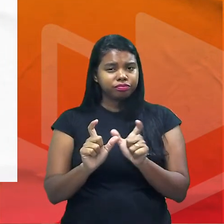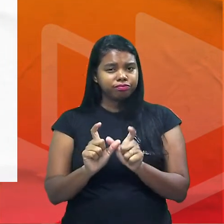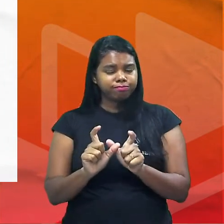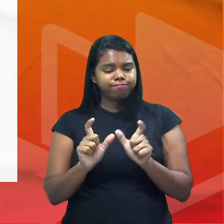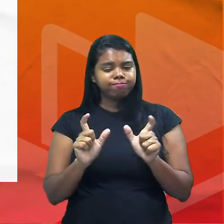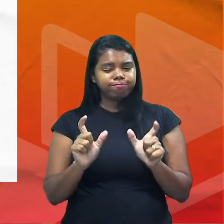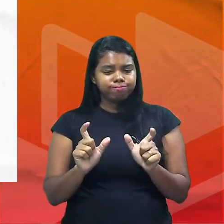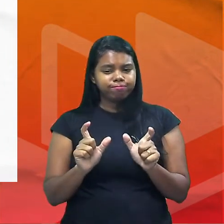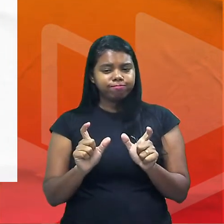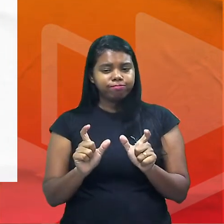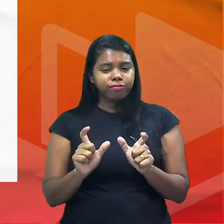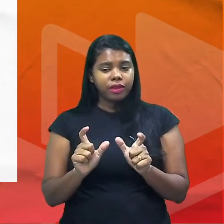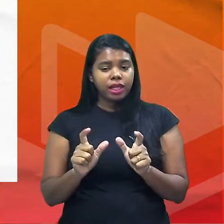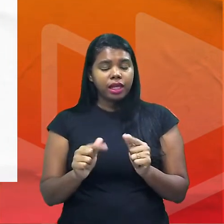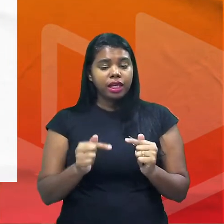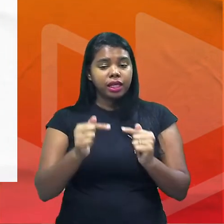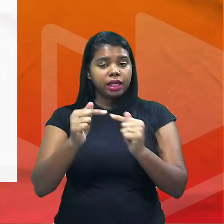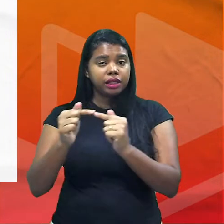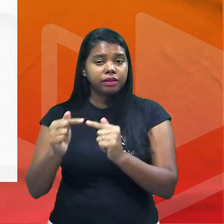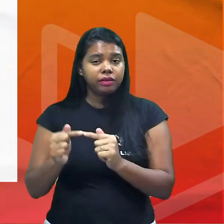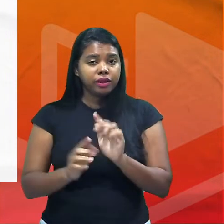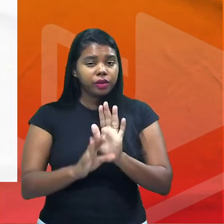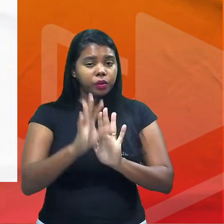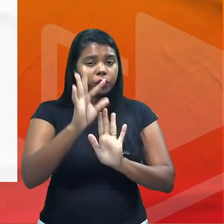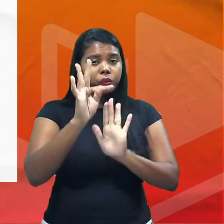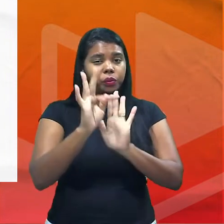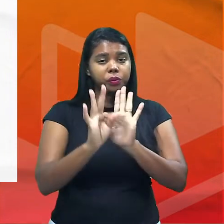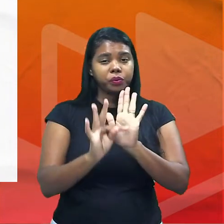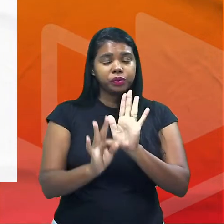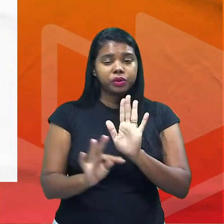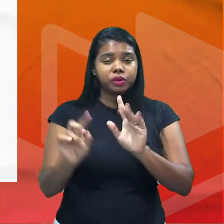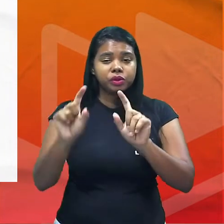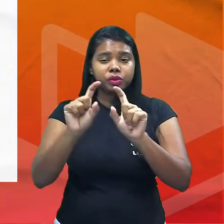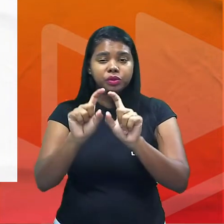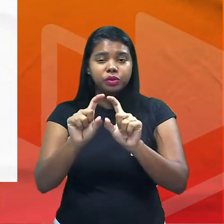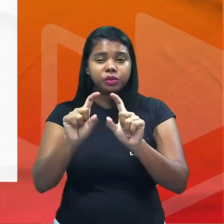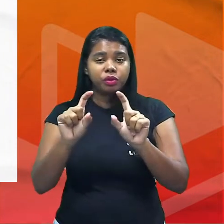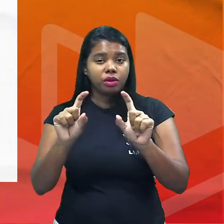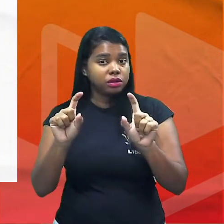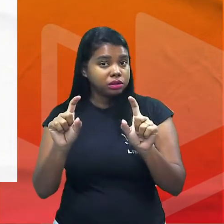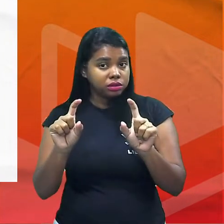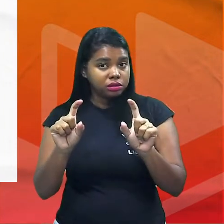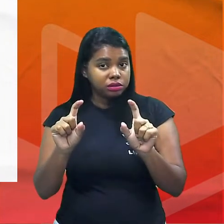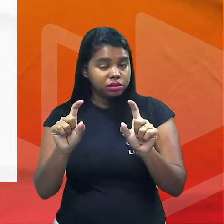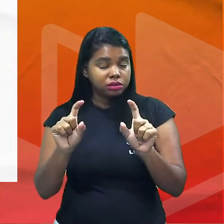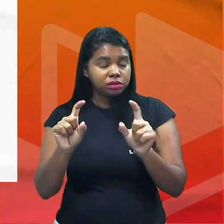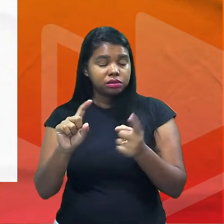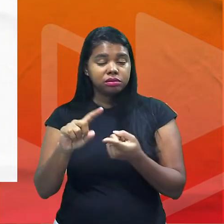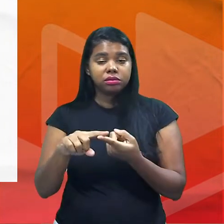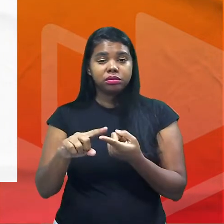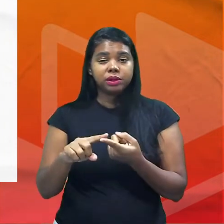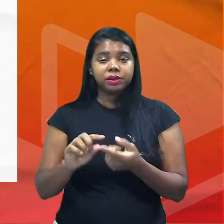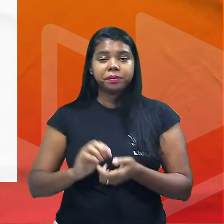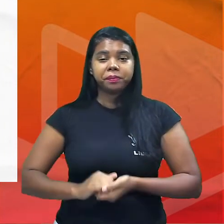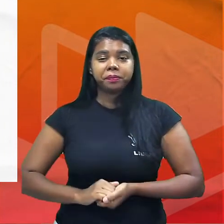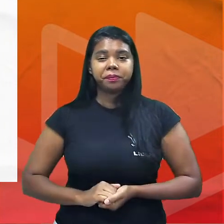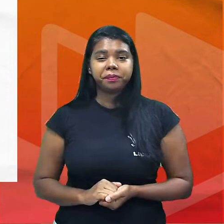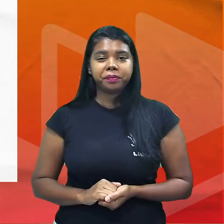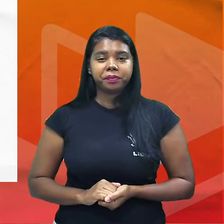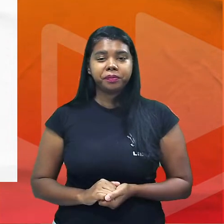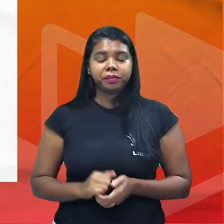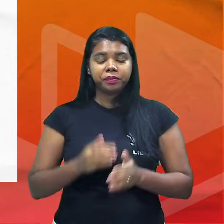elas servem para fazer conexões ela vai ligar termos de uma oração elas podem elas ligam orações elas ligam